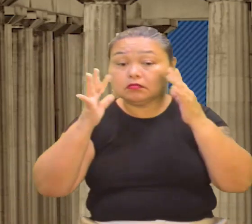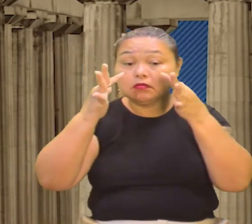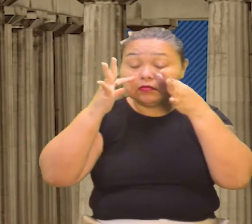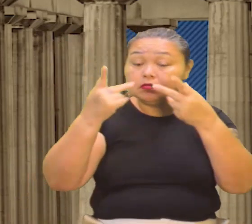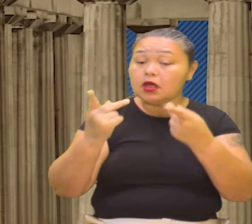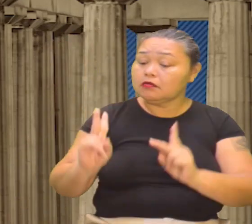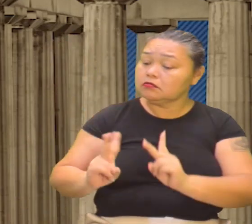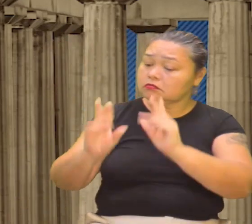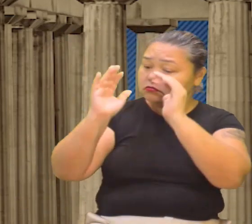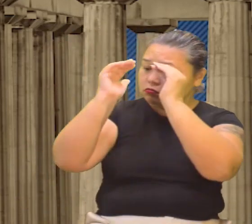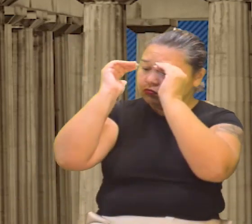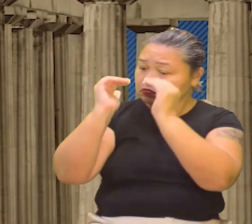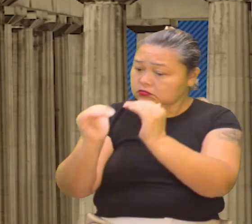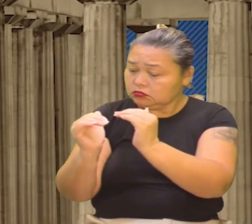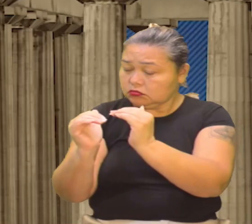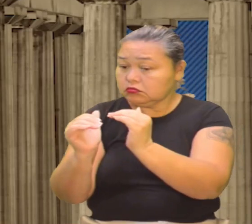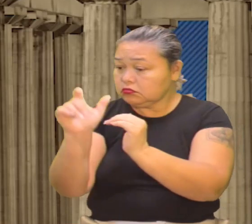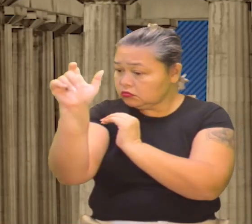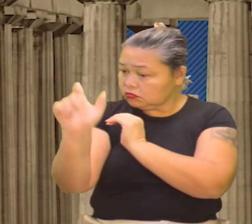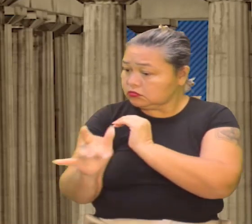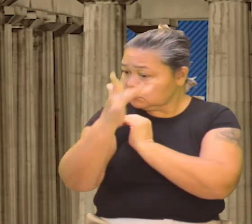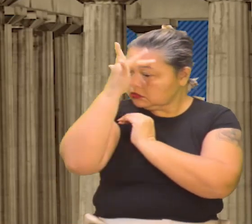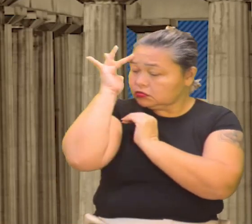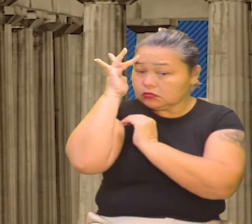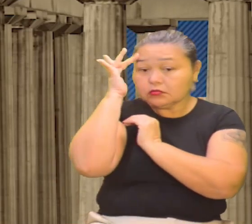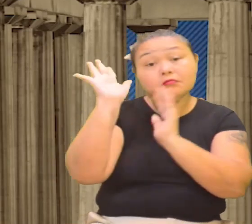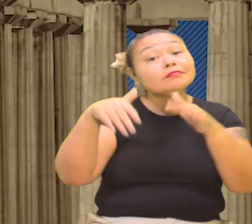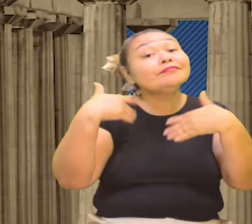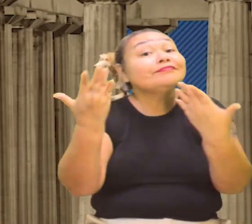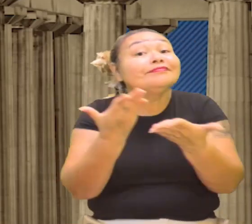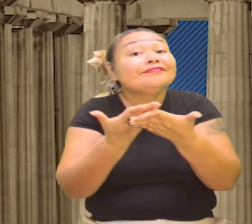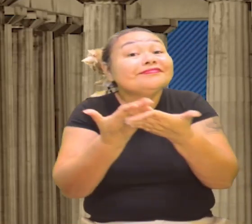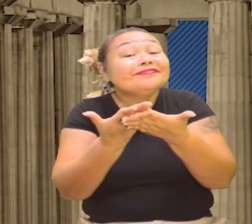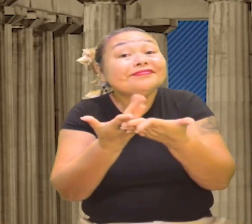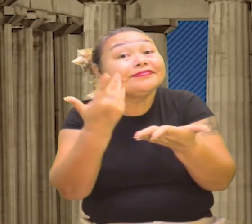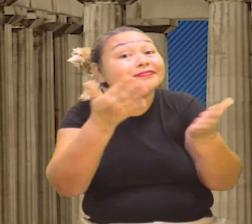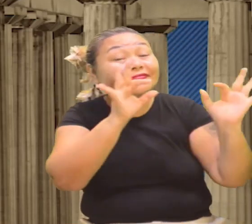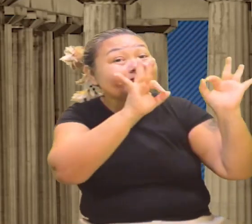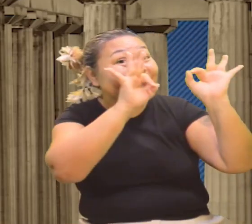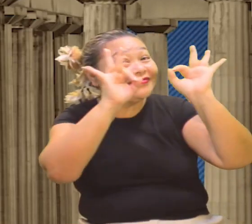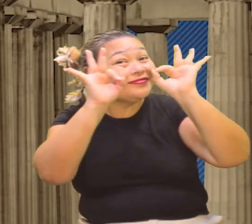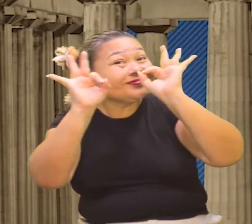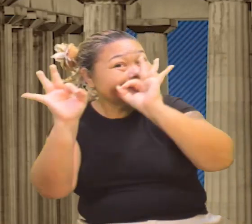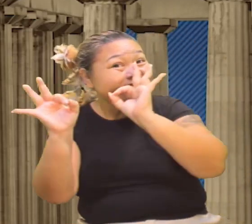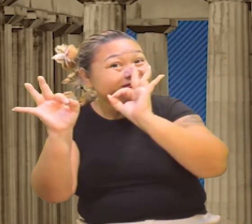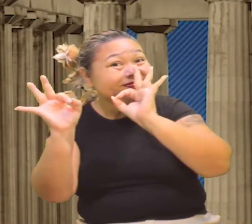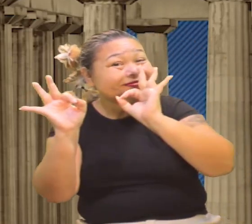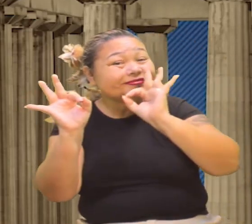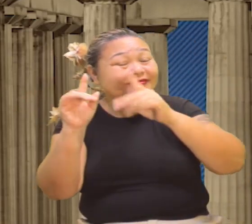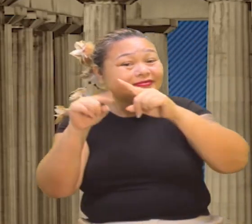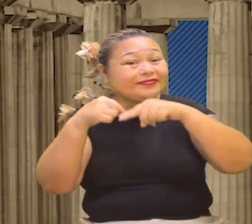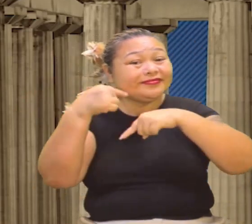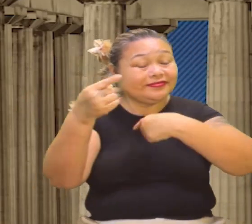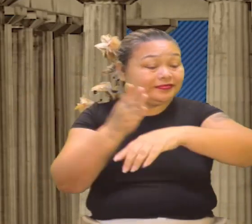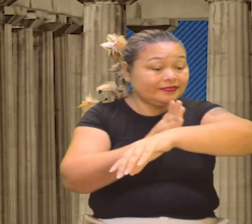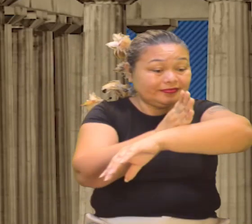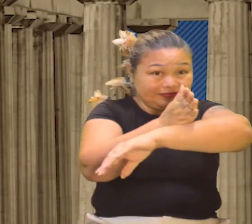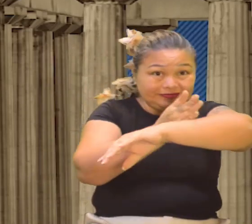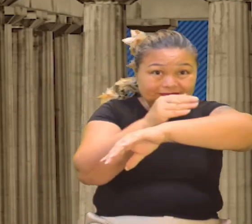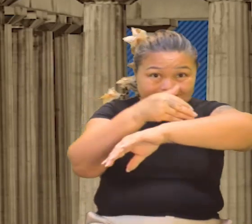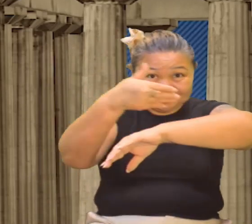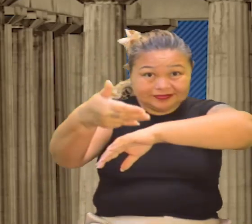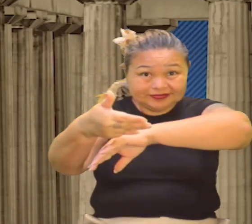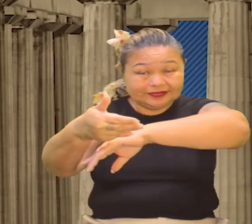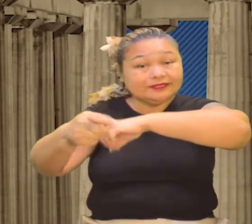valorizar e respeitar o ser humano enquanto pessoa. Está aí a nossa aula, vocês viram, no âmbito depois da Idade Média.